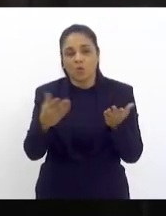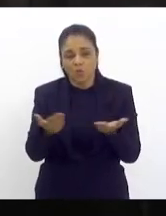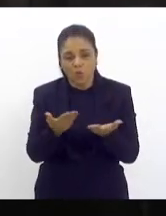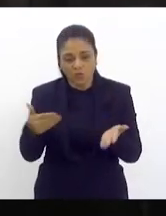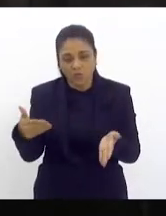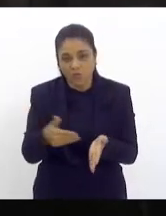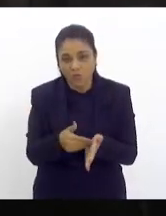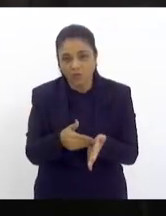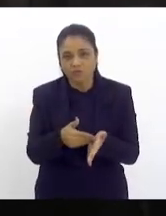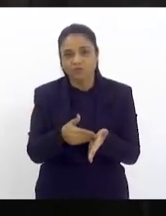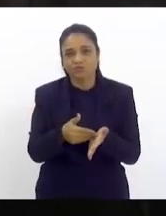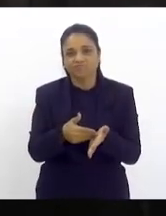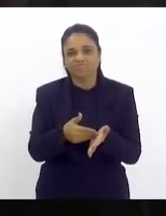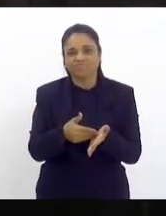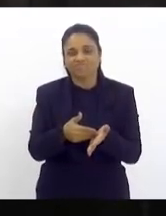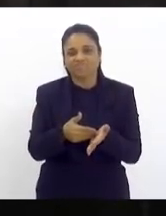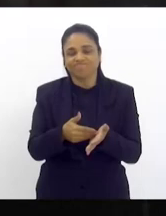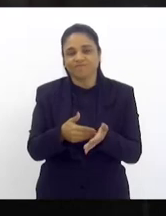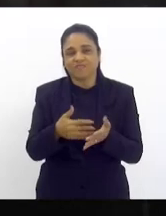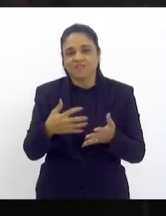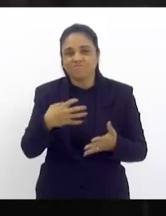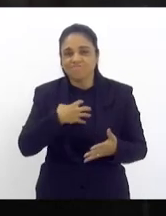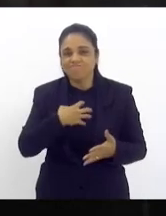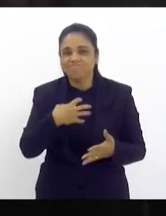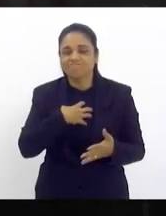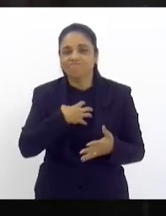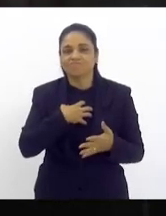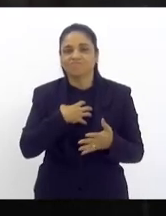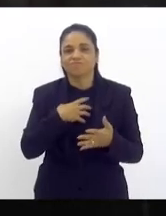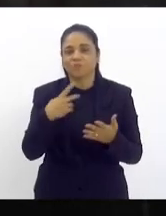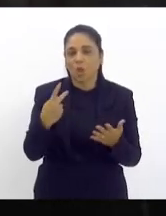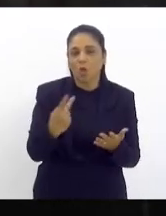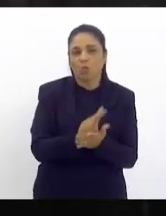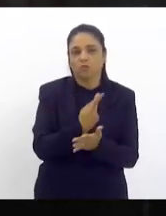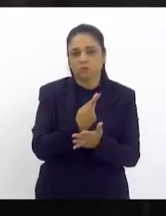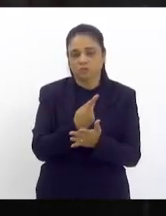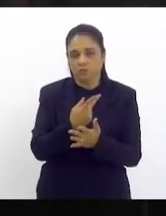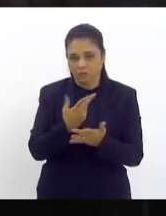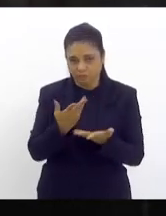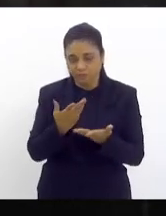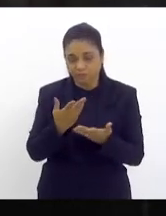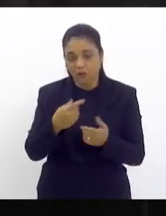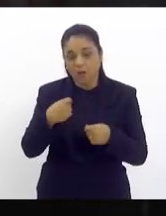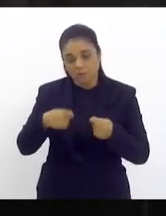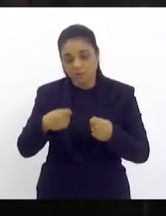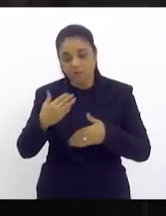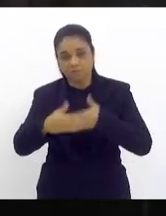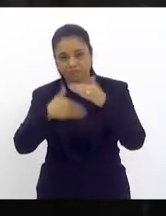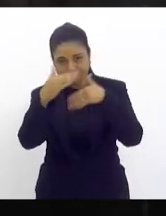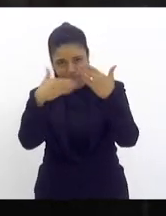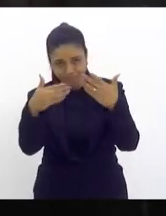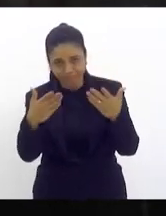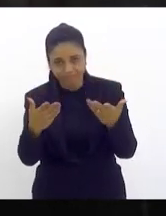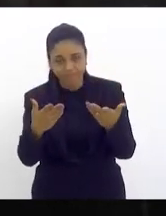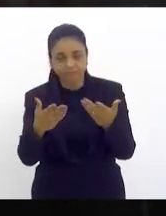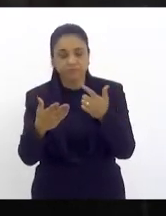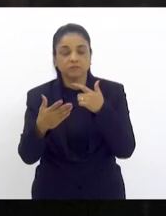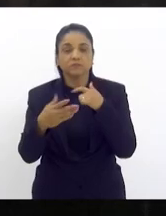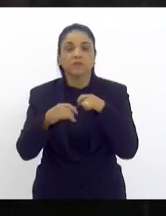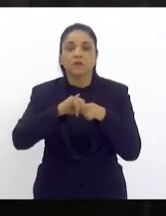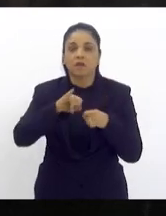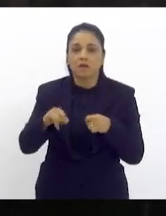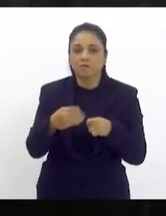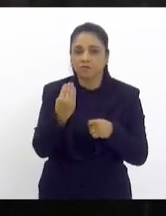da sua presidência mas precisamos andar para frente quero aproveitar também